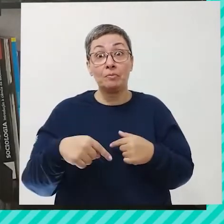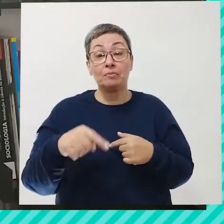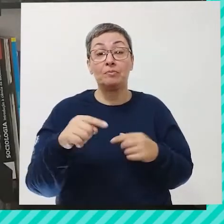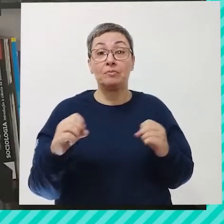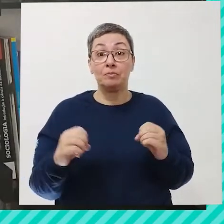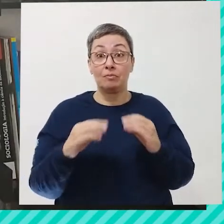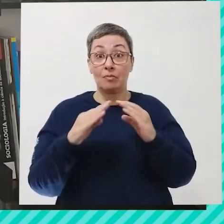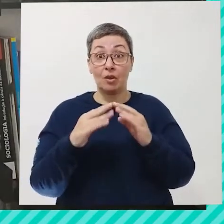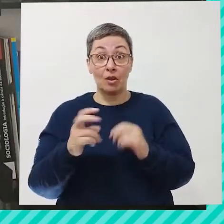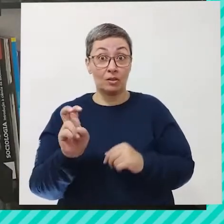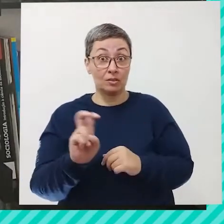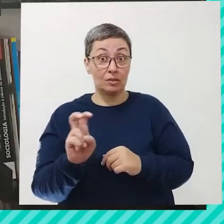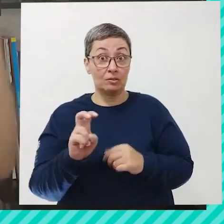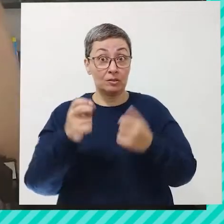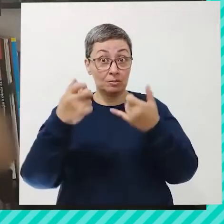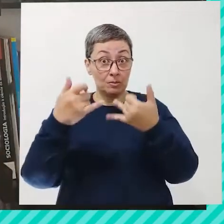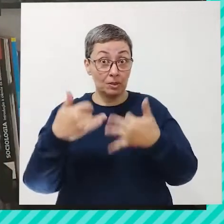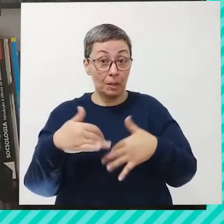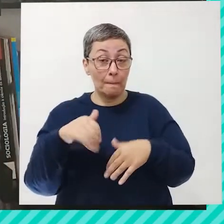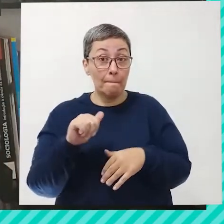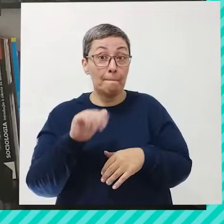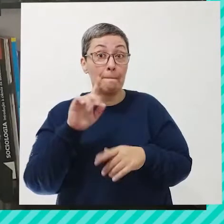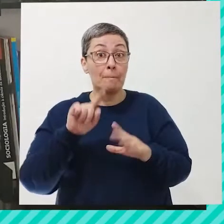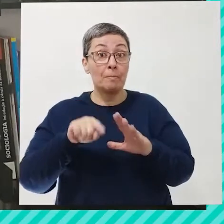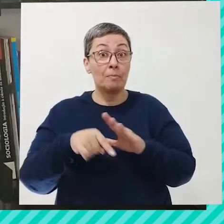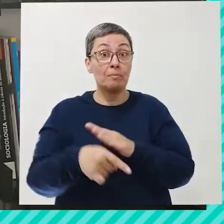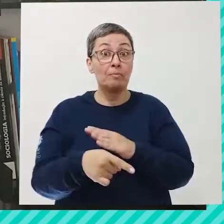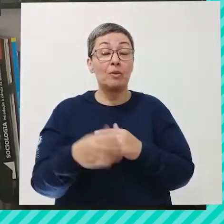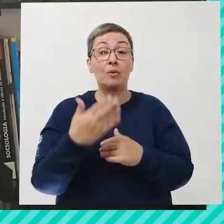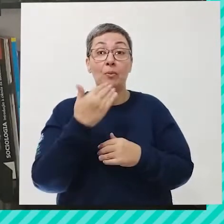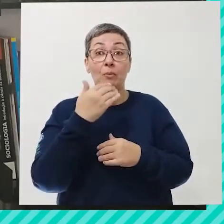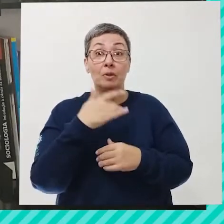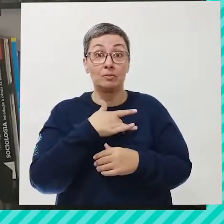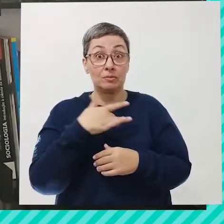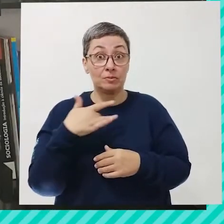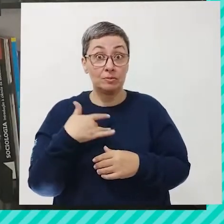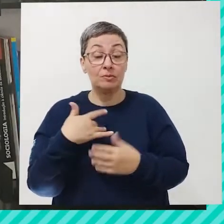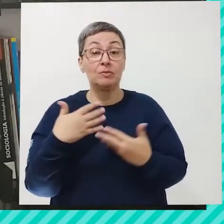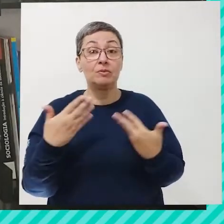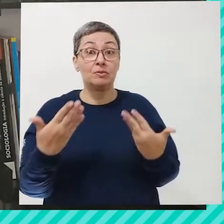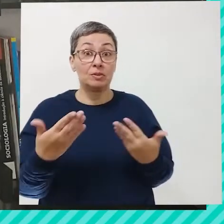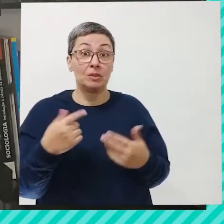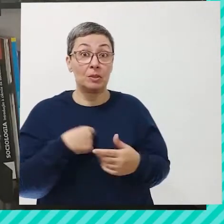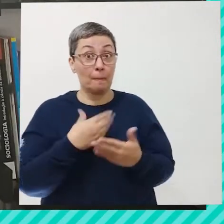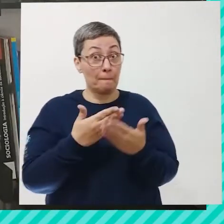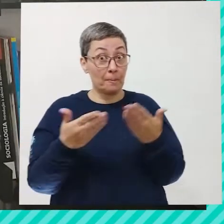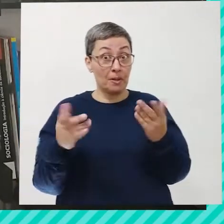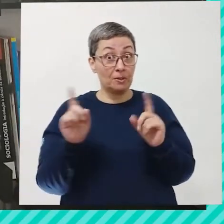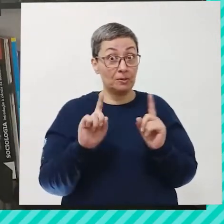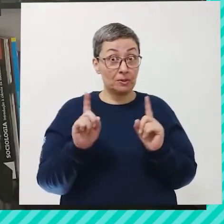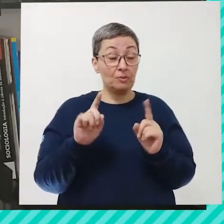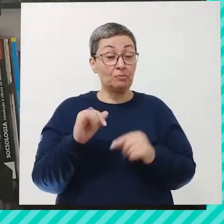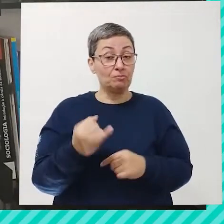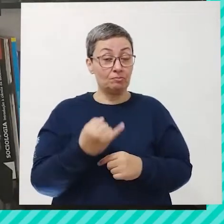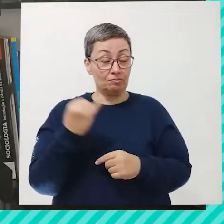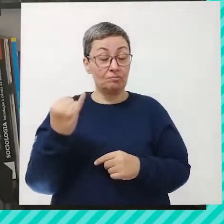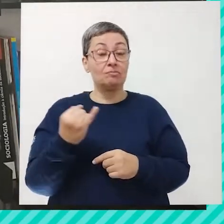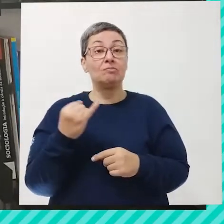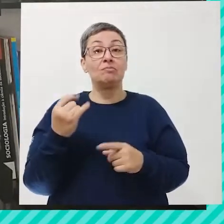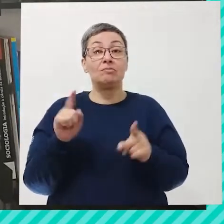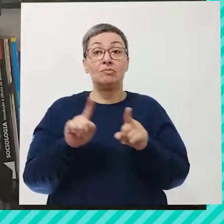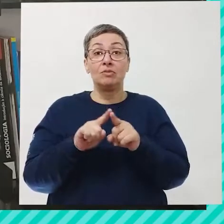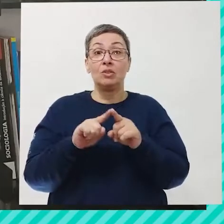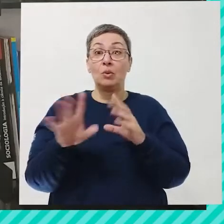programa, que vai ser quinta-feira, a gente vai falar mais profundamente sobre essa alimentação saudável. Tá? Então, não percam. Vai ser bem importante pra